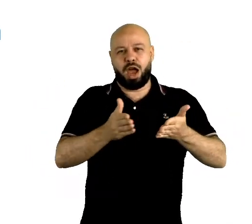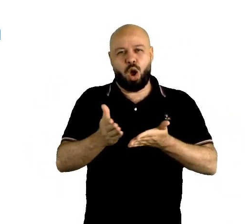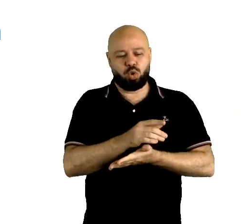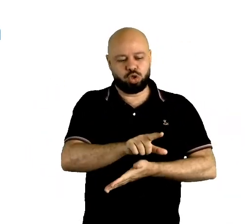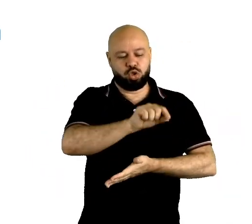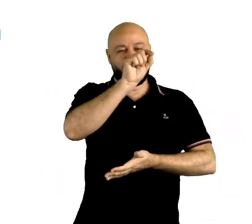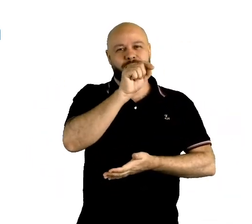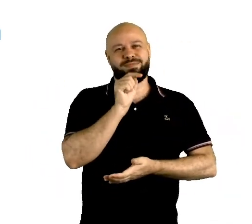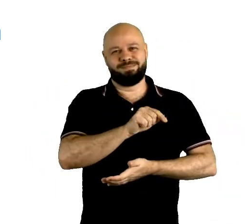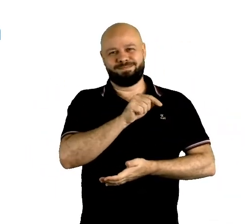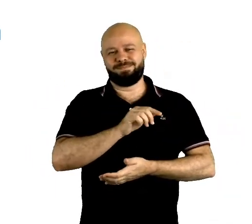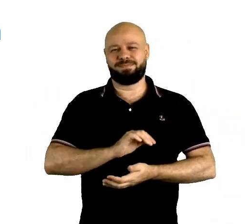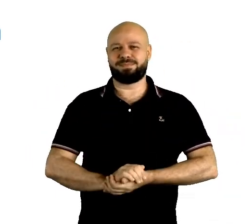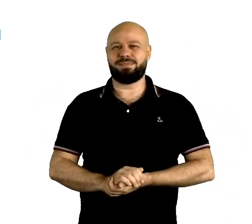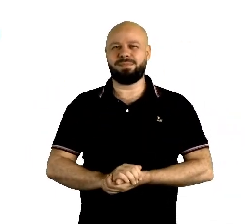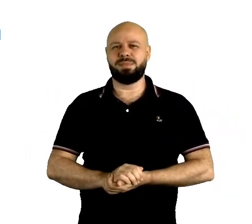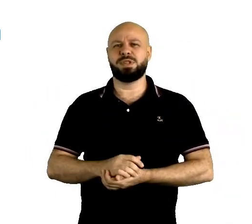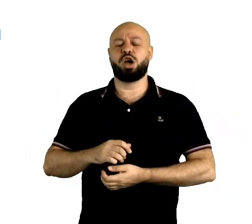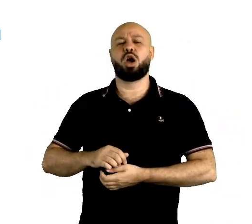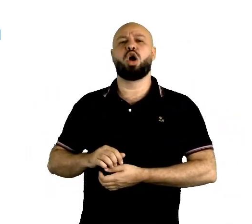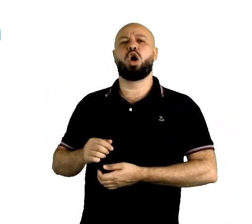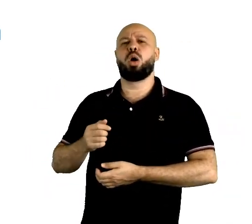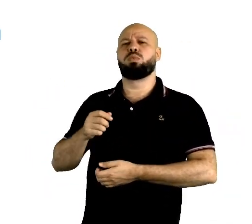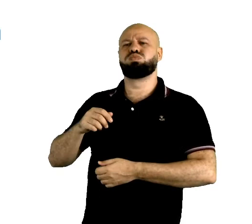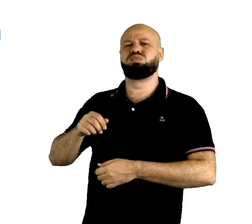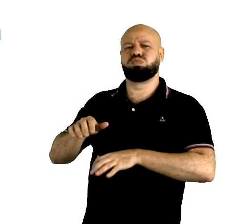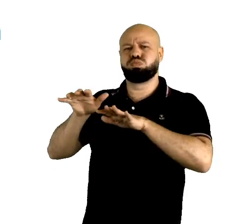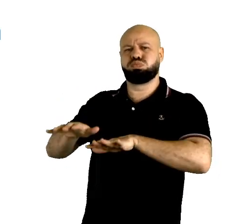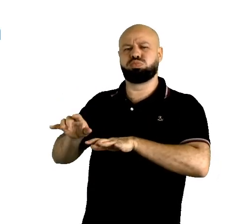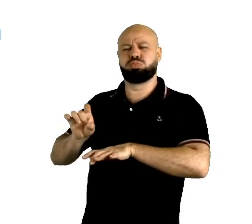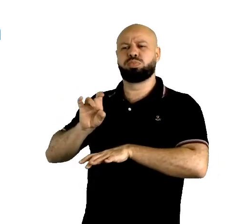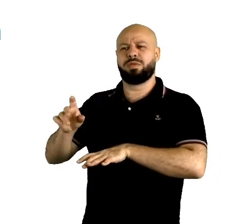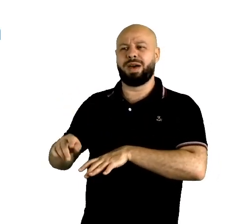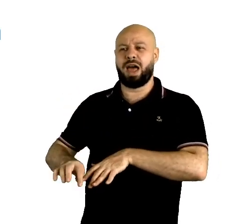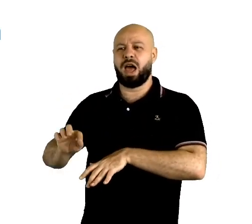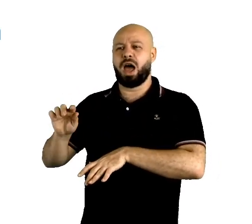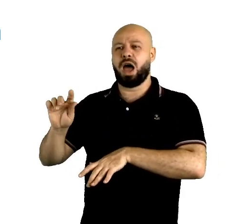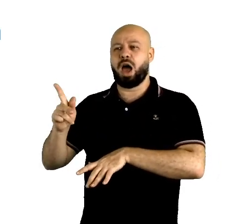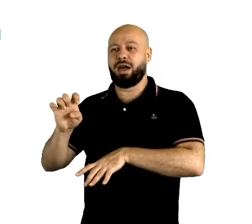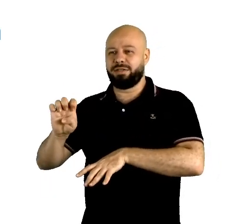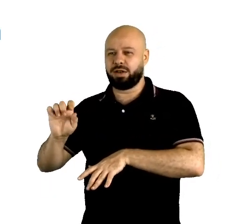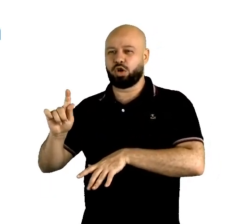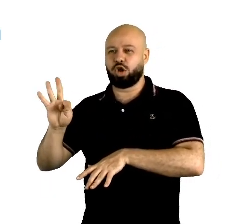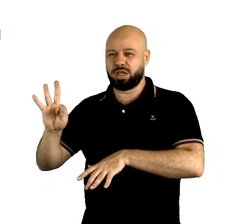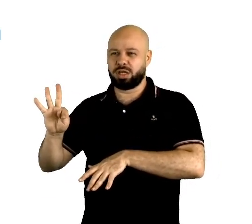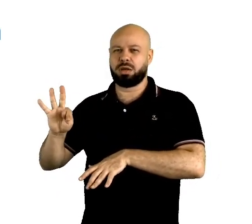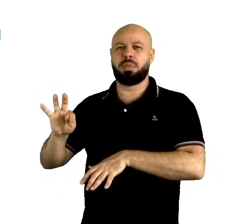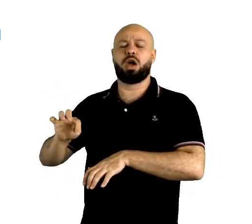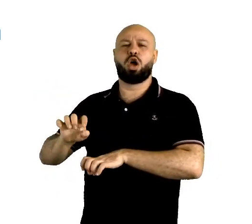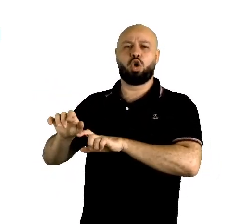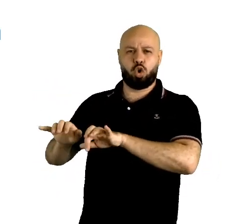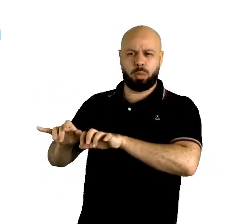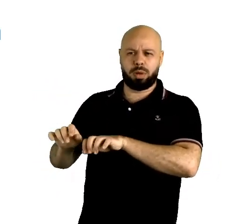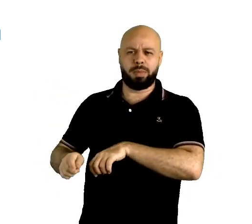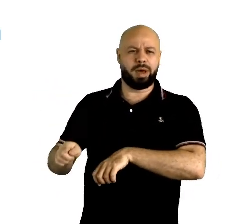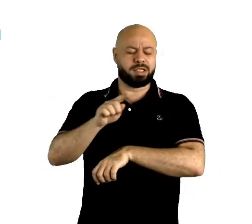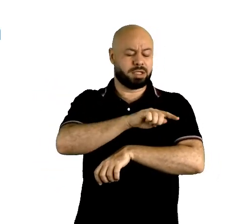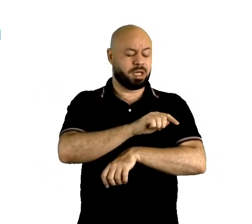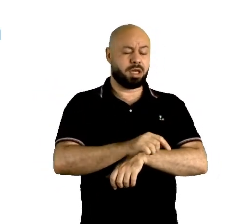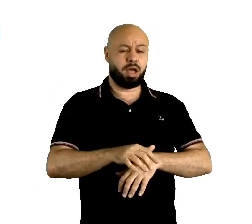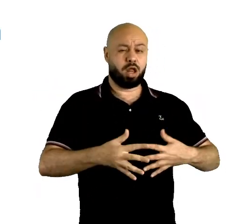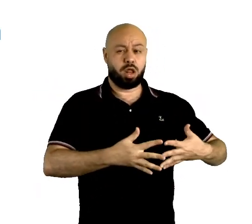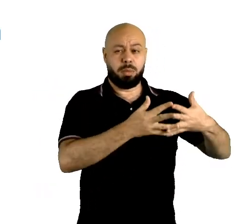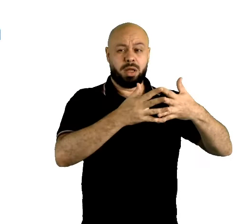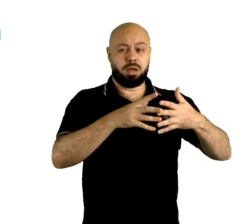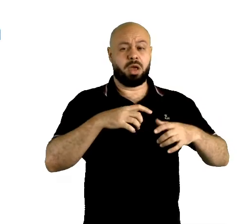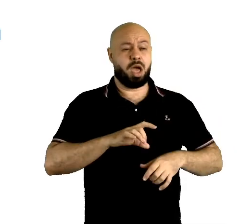o britânico fala I have got a computer, o americano fala simplesmente I have a computer, ok? Eu tenho